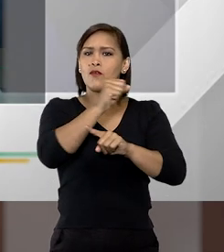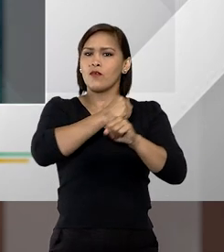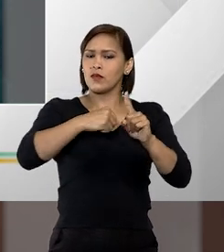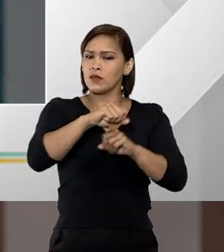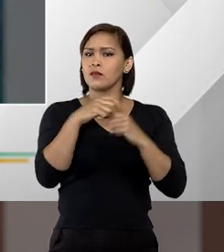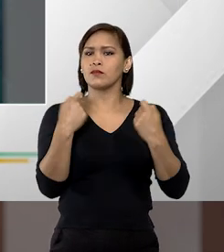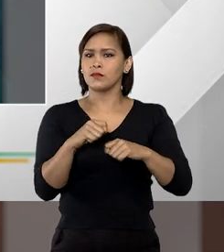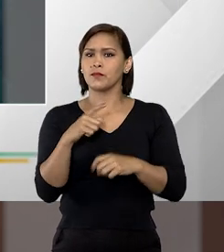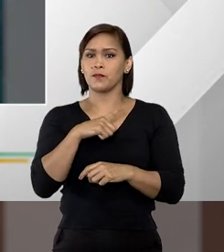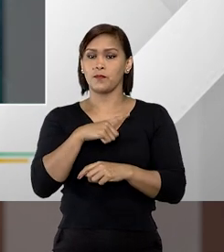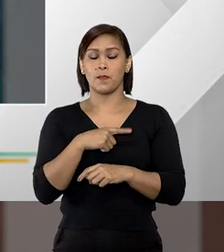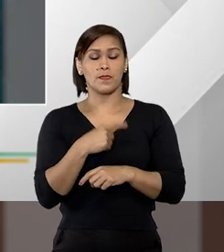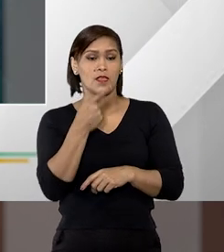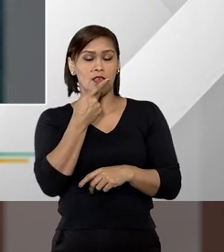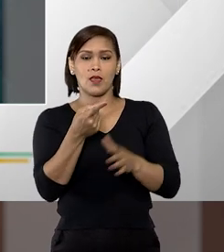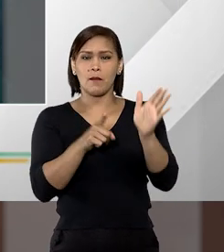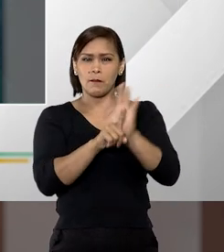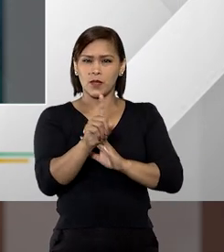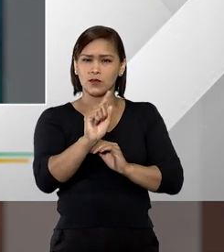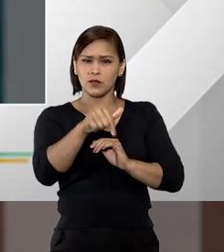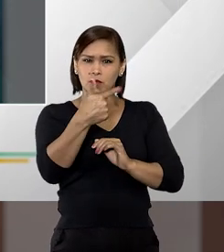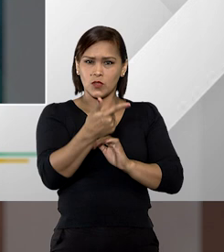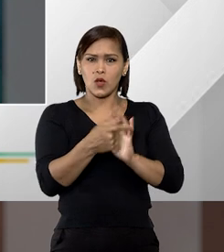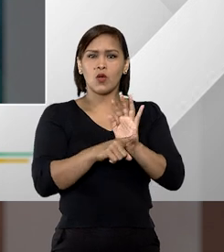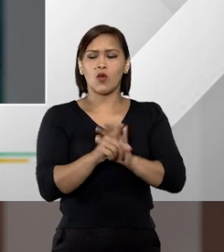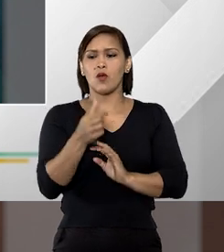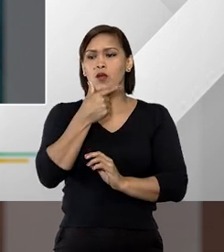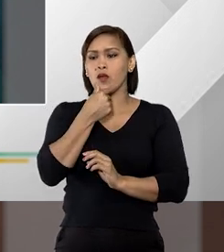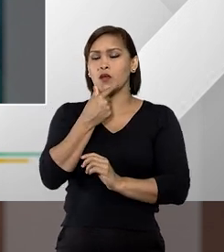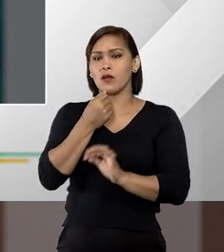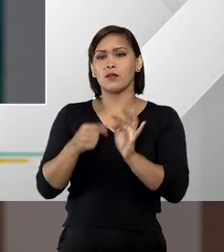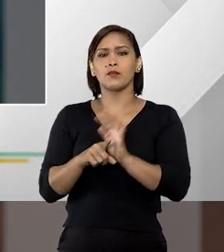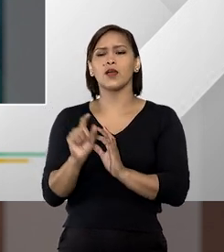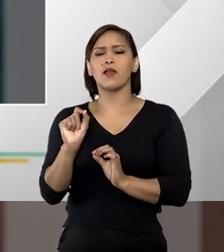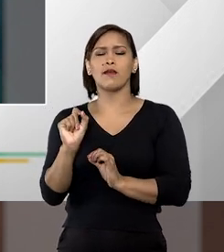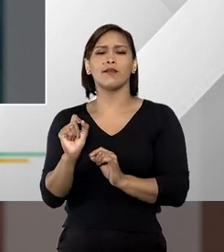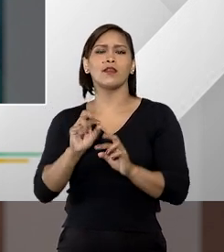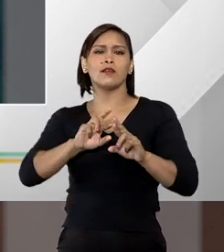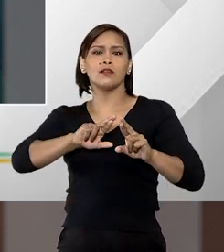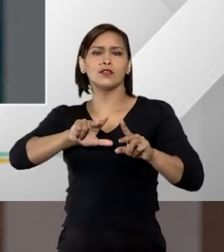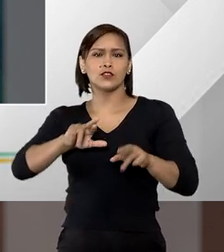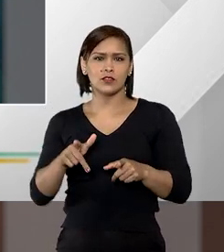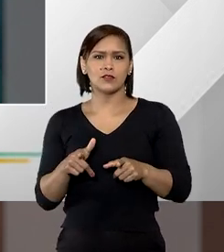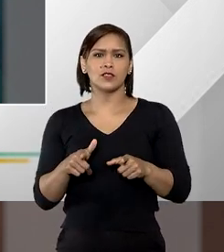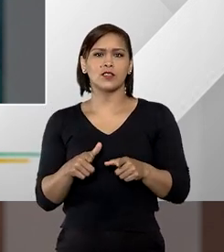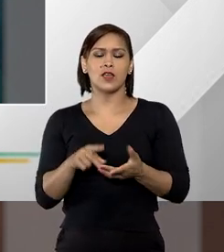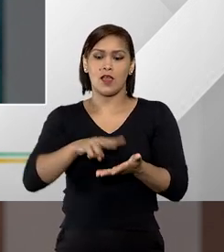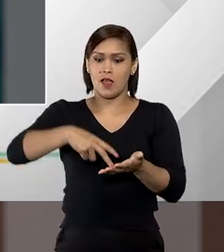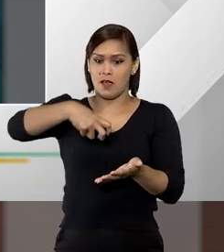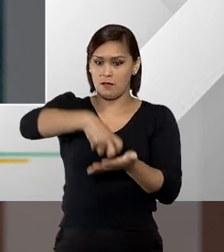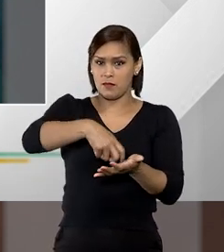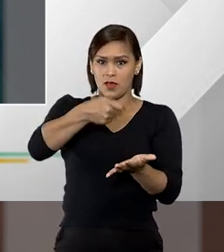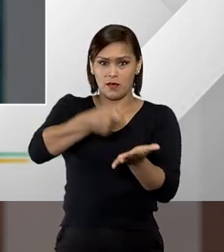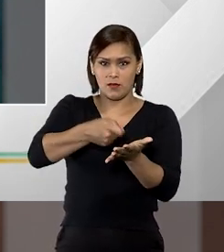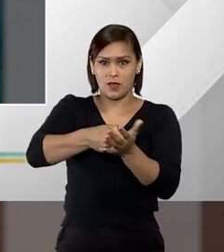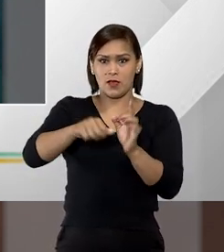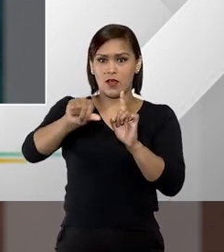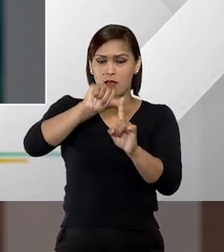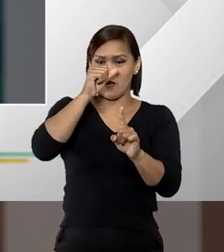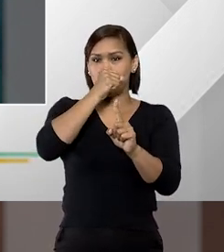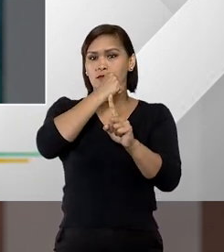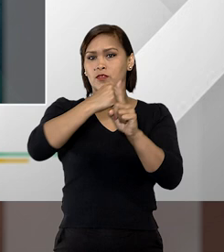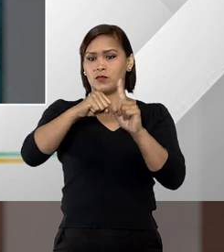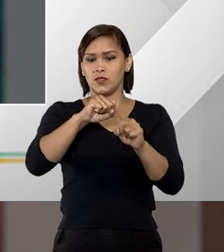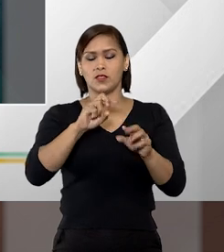Doutor Joroceno, aproveitando essa pergunta, eu queria saber assim, existe diferença entre a pena aplicada ao feminicídio para a pena